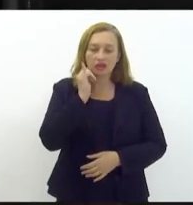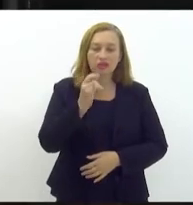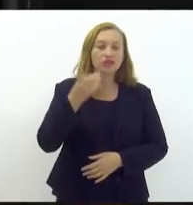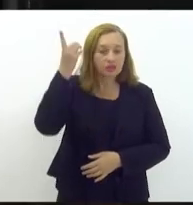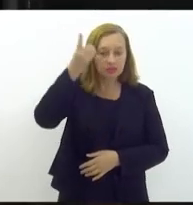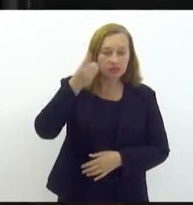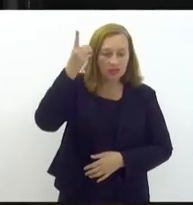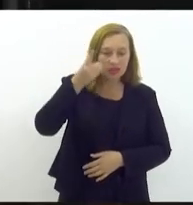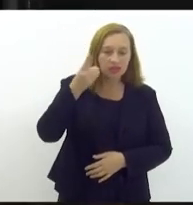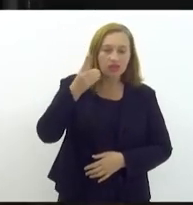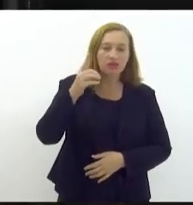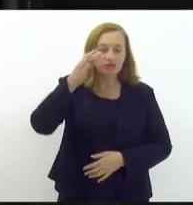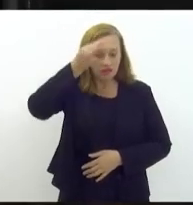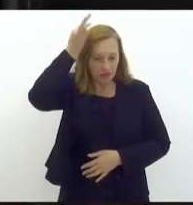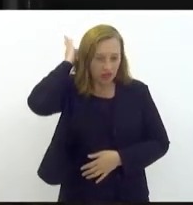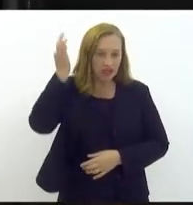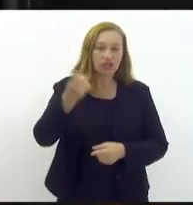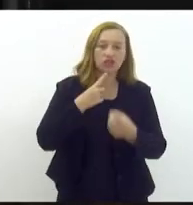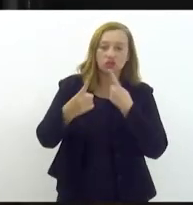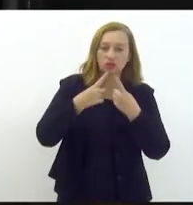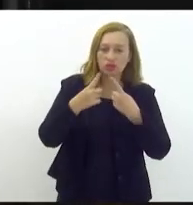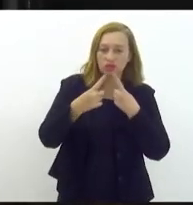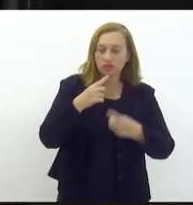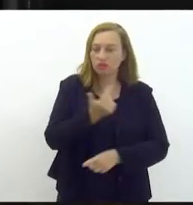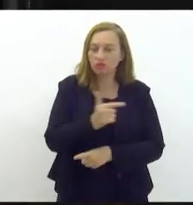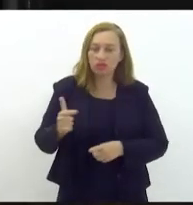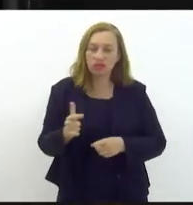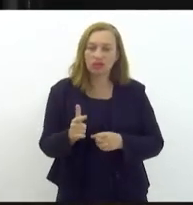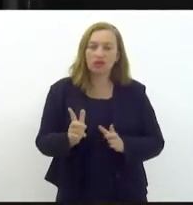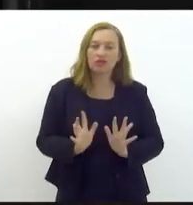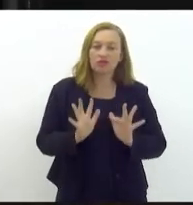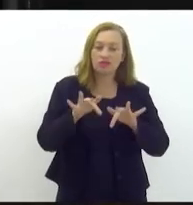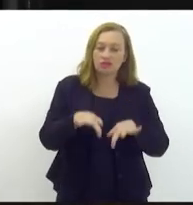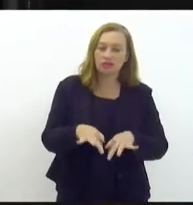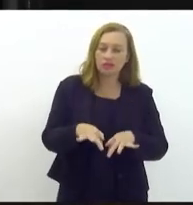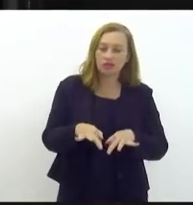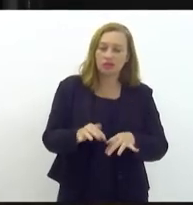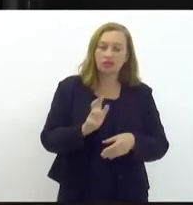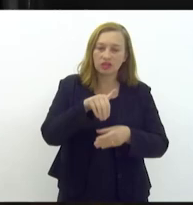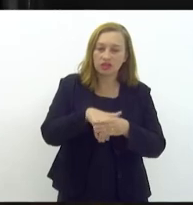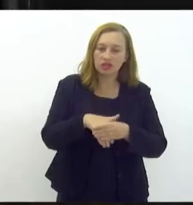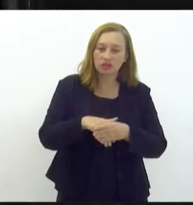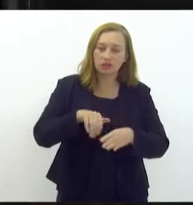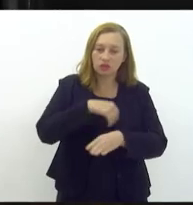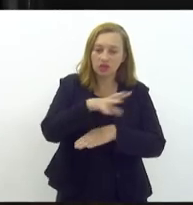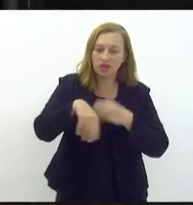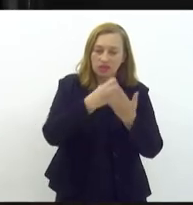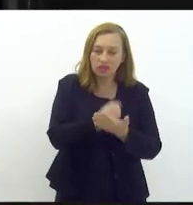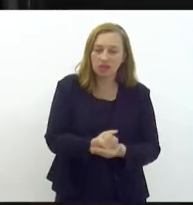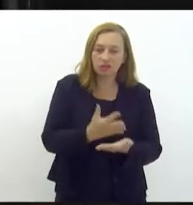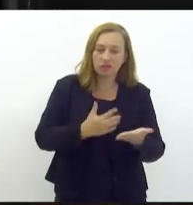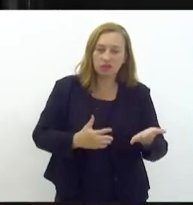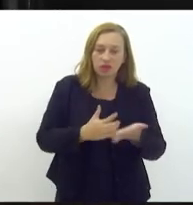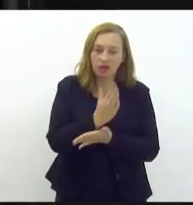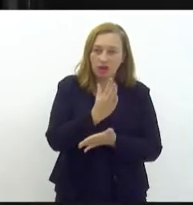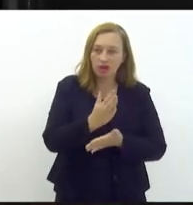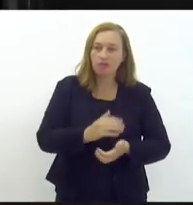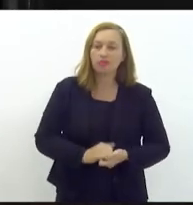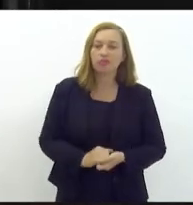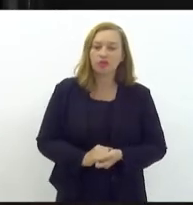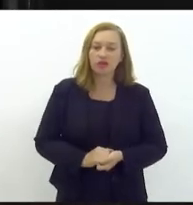deputado Fred Pacheco. Em discussão, não havendo o que queira discutir, encerrada a discussão. Em votação, os senhores que aprovam mandam-se como estão.